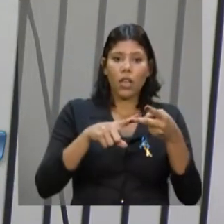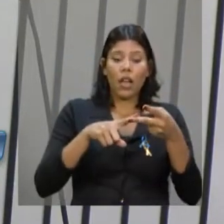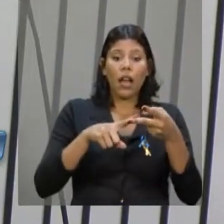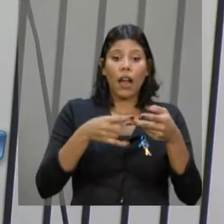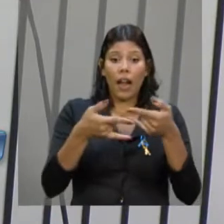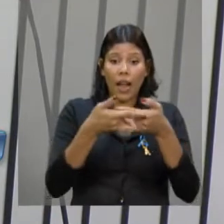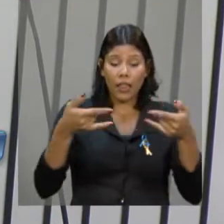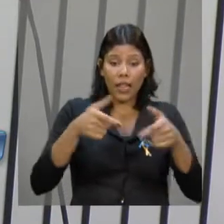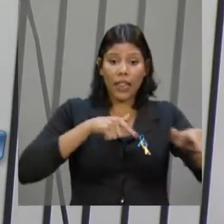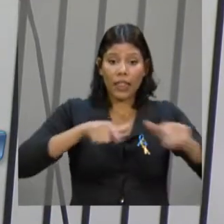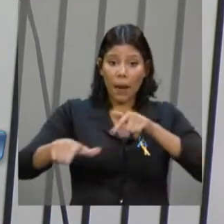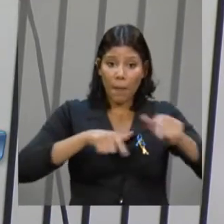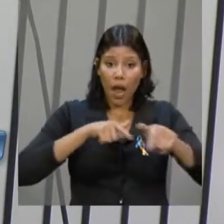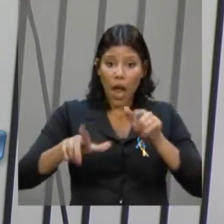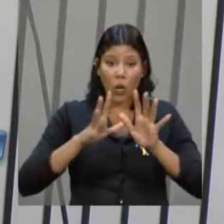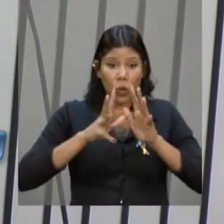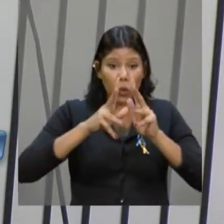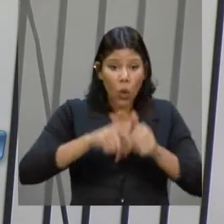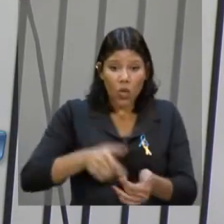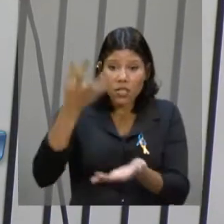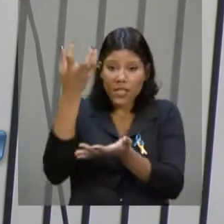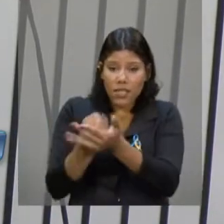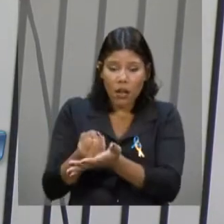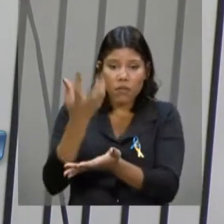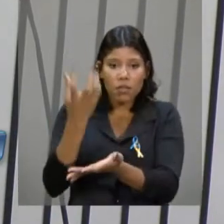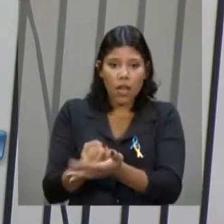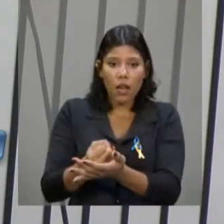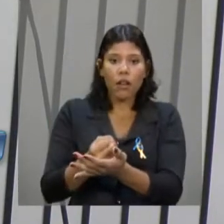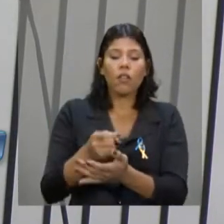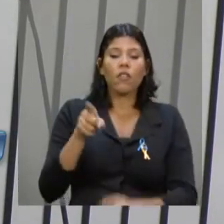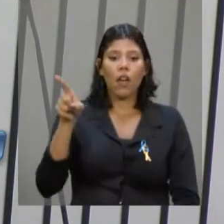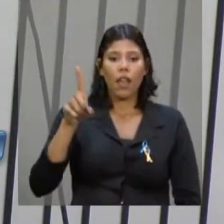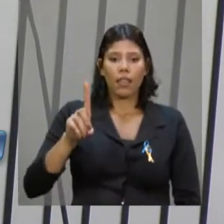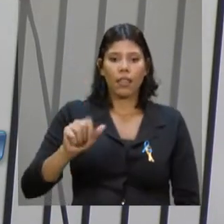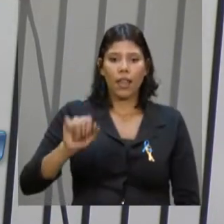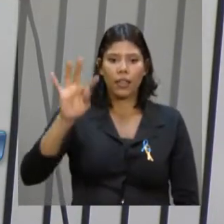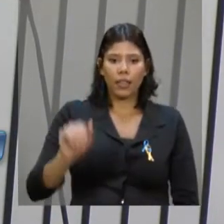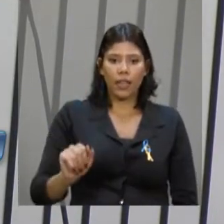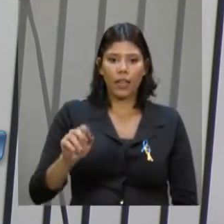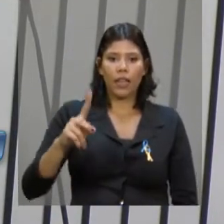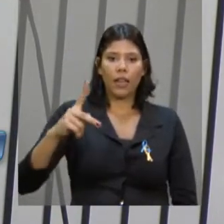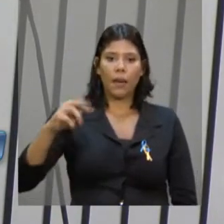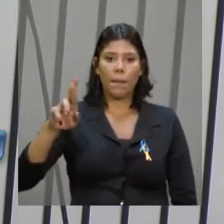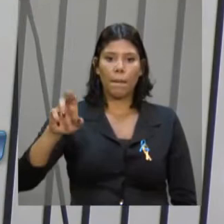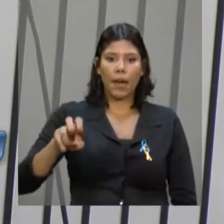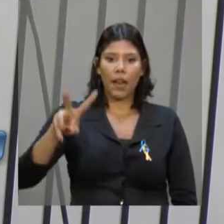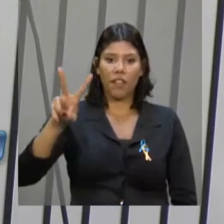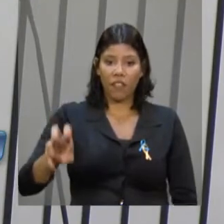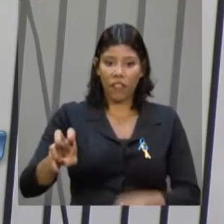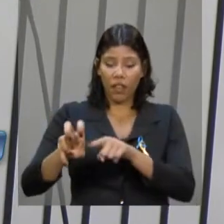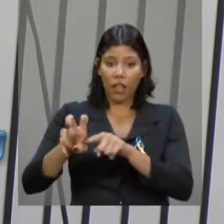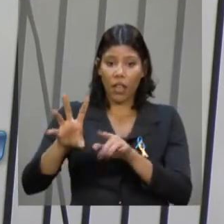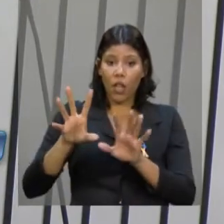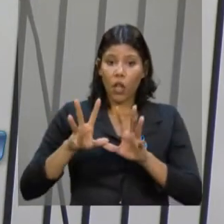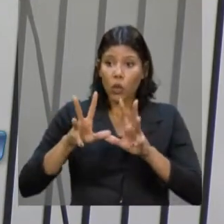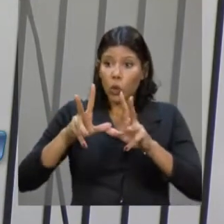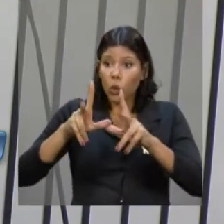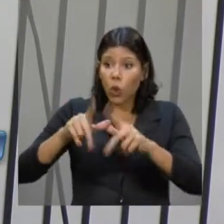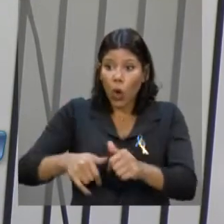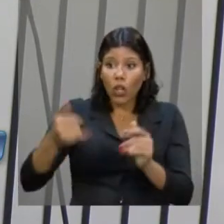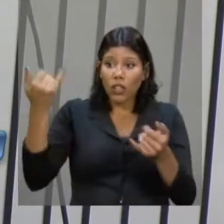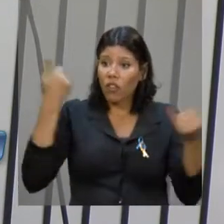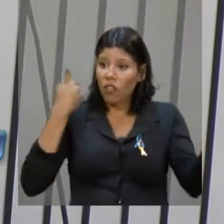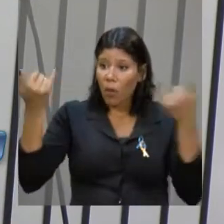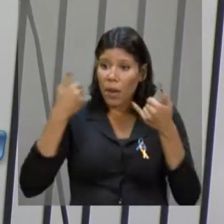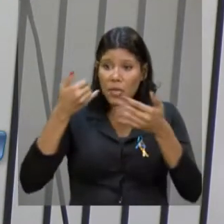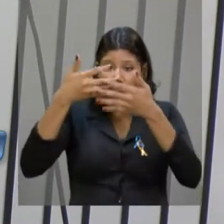que hoje estão todos eles no banco de dados do CERP da Dataprev. Eu quero ver o americano entregar o dado do seu povo para uma